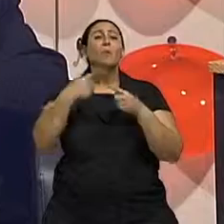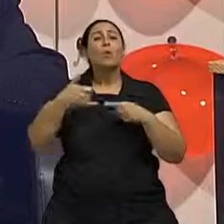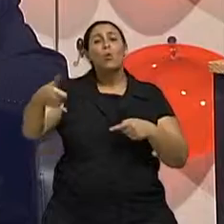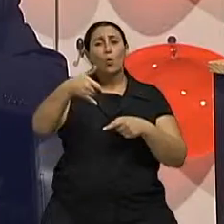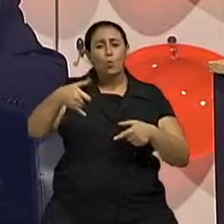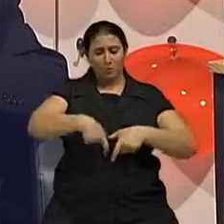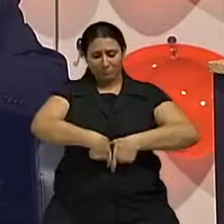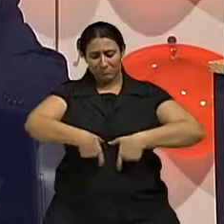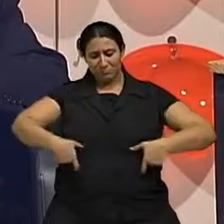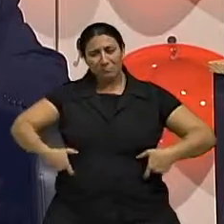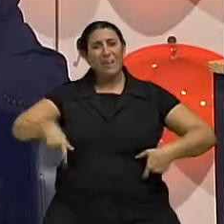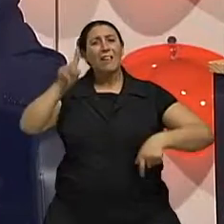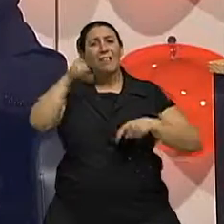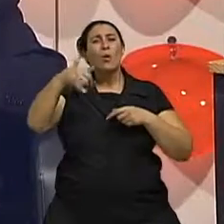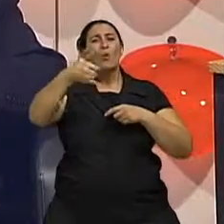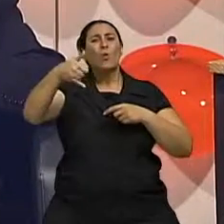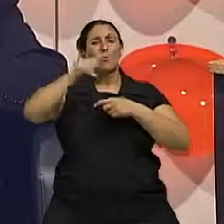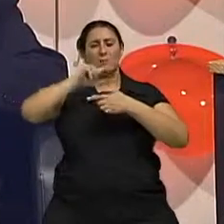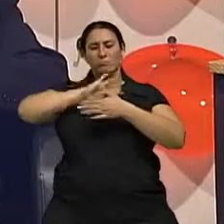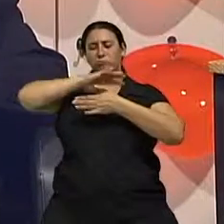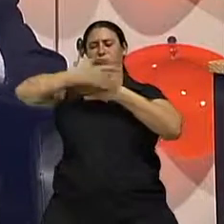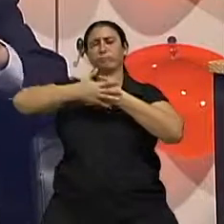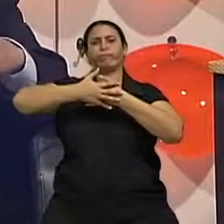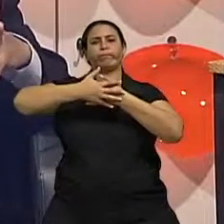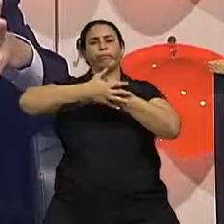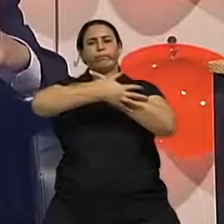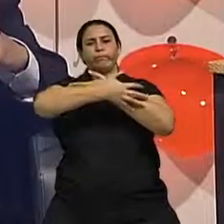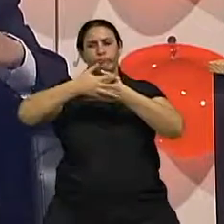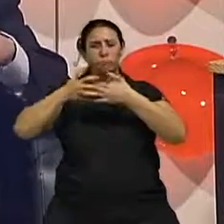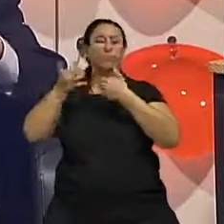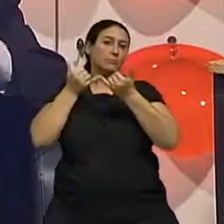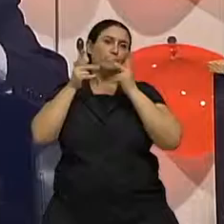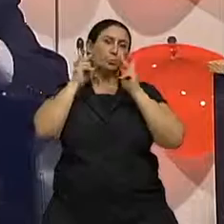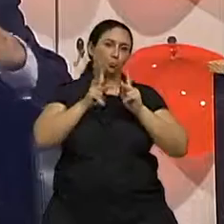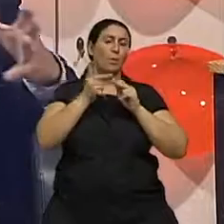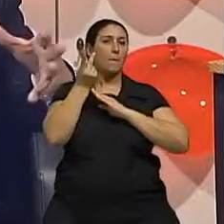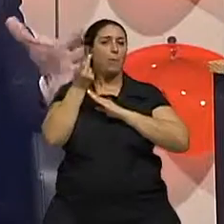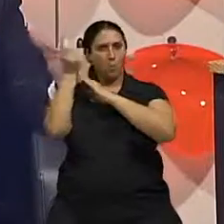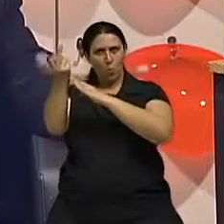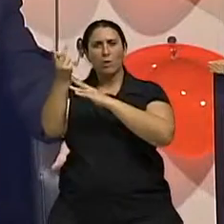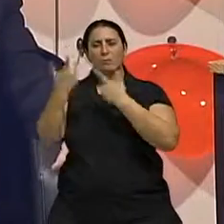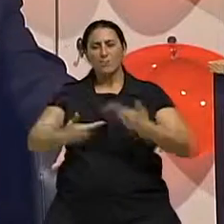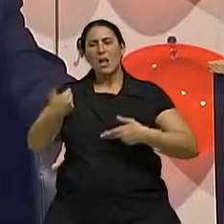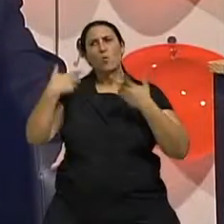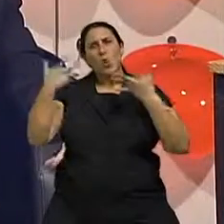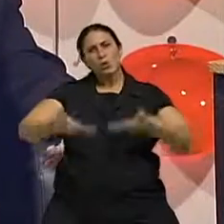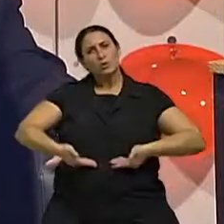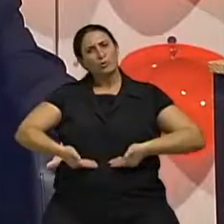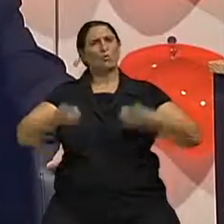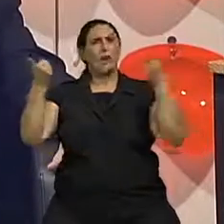visceral. Ah, ok. Já ouvi falar, claro. Porque a pessoa procura o cirurgião. Quer tirar a barriga com lipoaspiração.